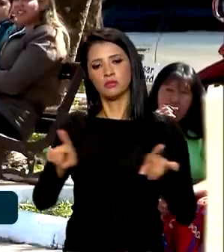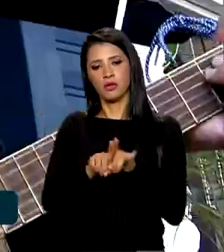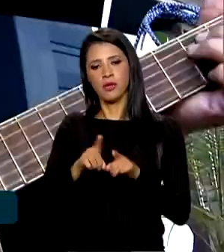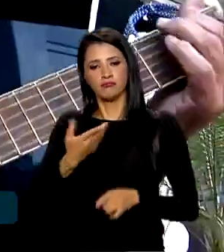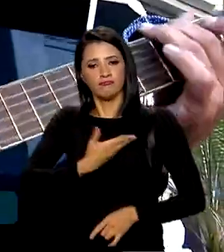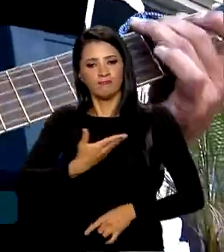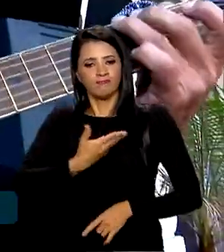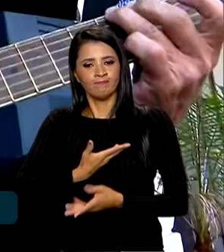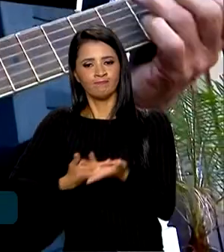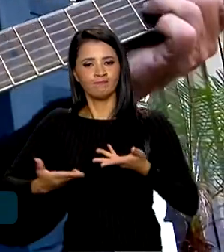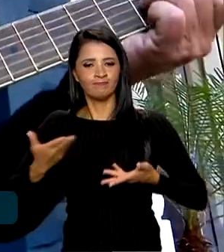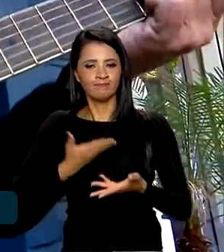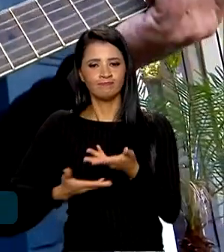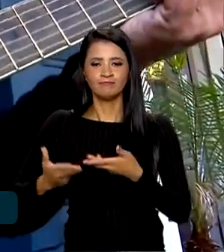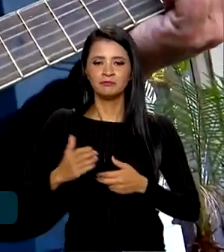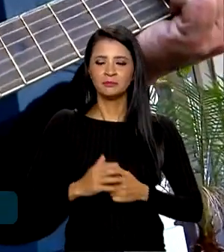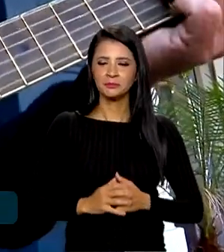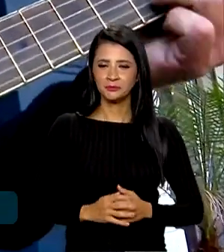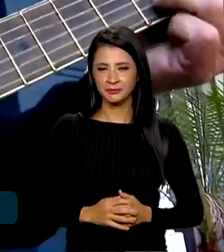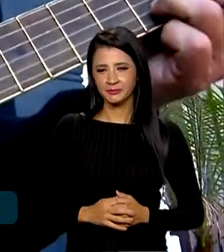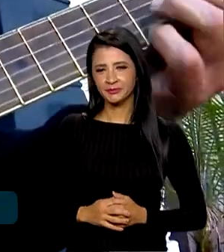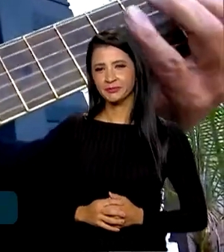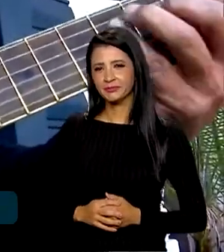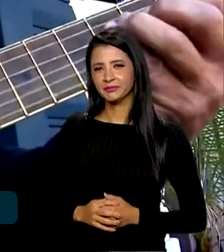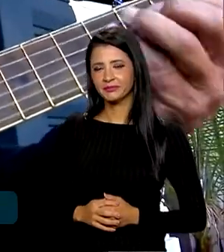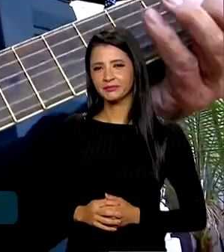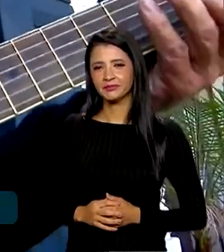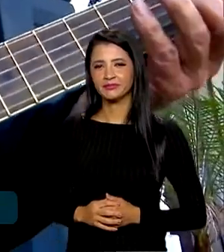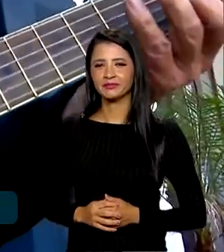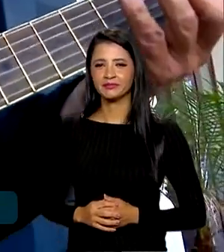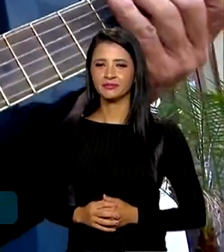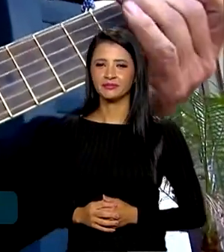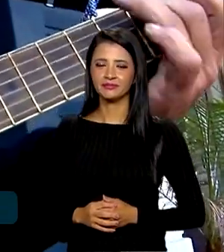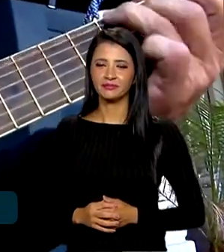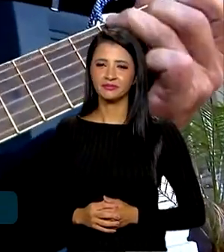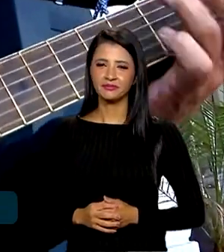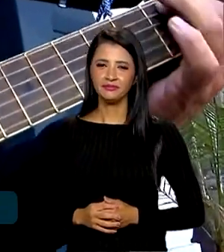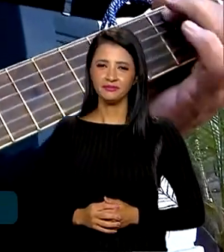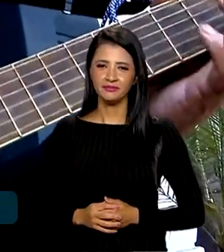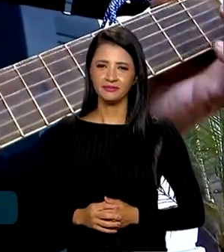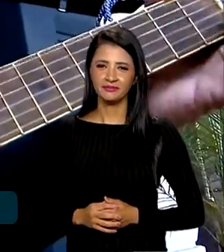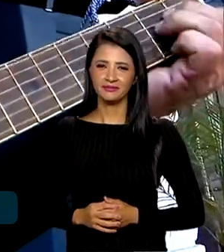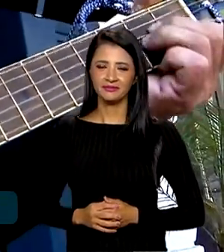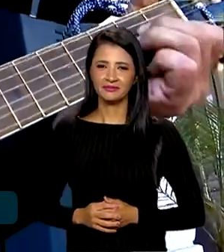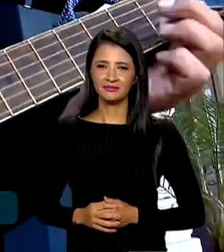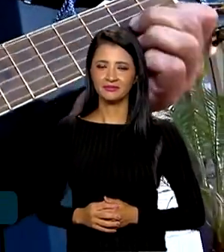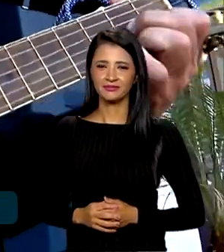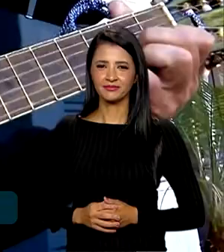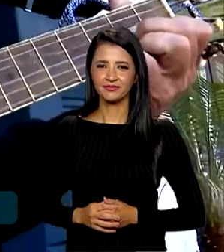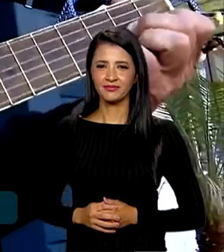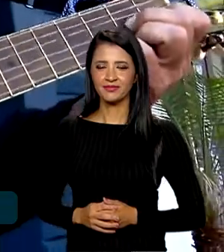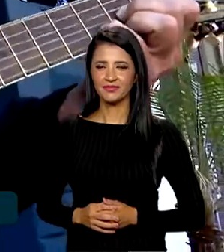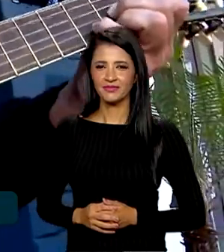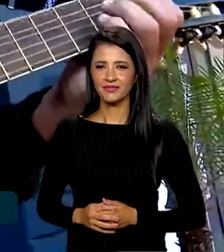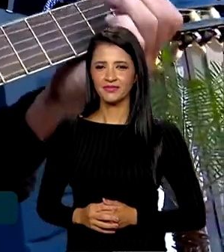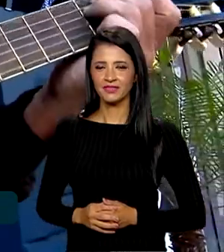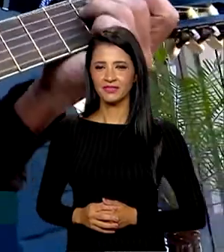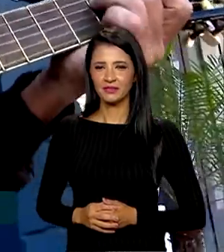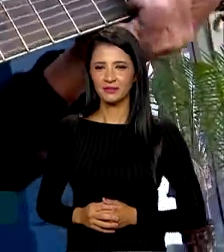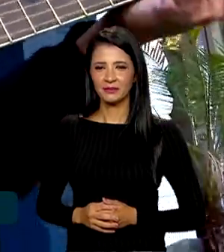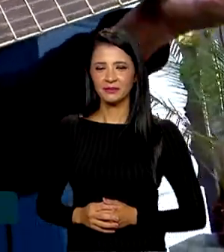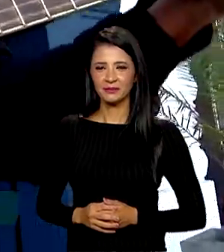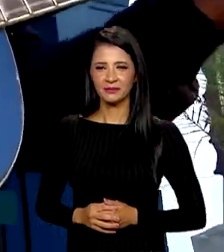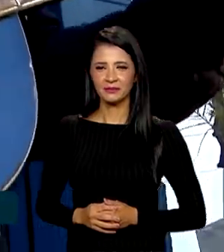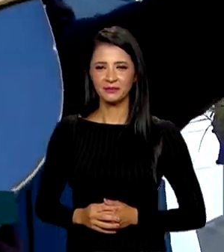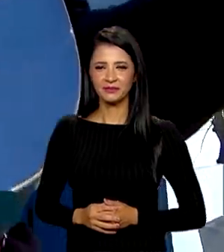amizade. Como uma queia errada, nas campinhas vão flotando, o ecovago de picado, o ecovago que é o